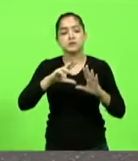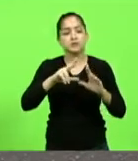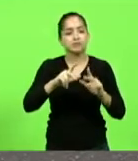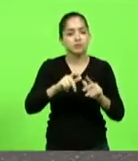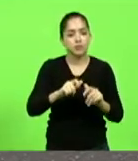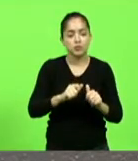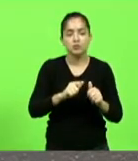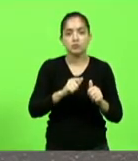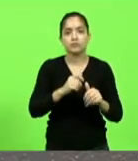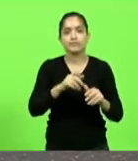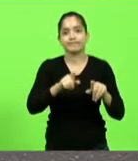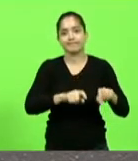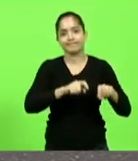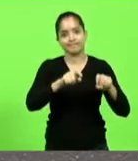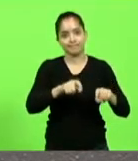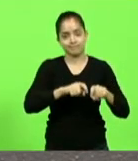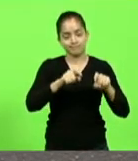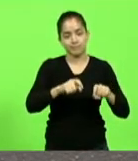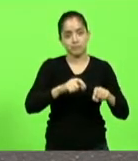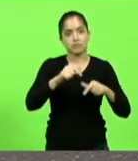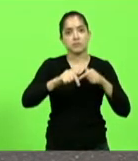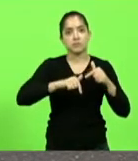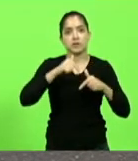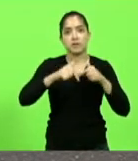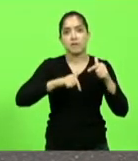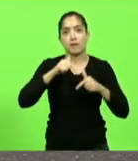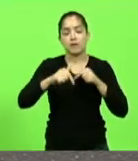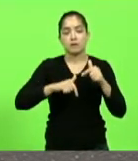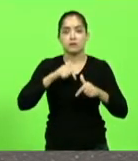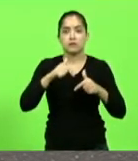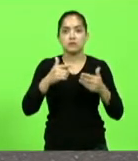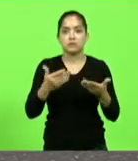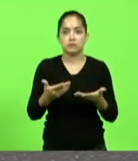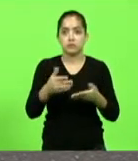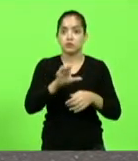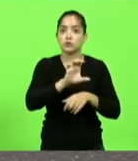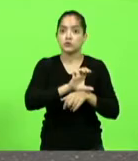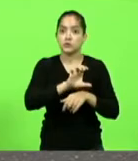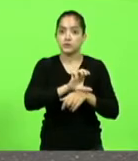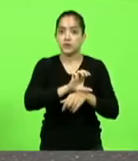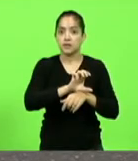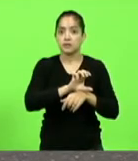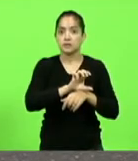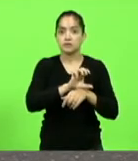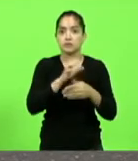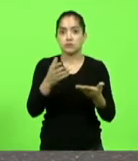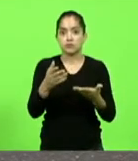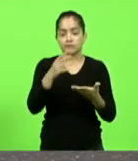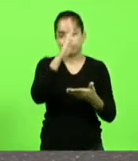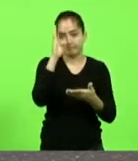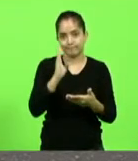de agricultores desse estado e desse país